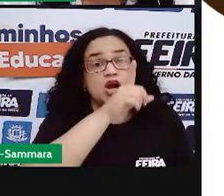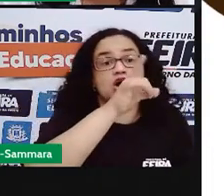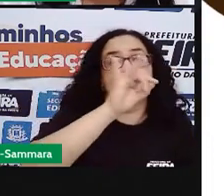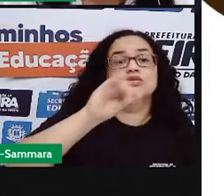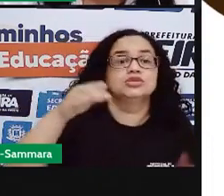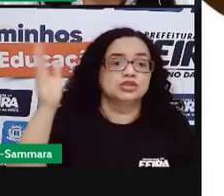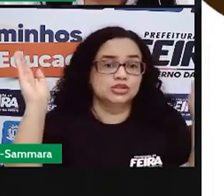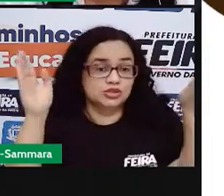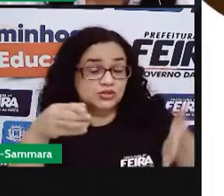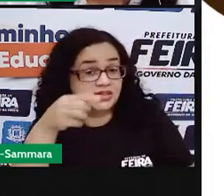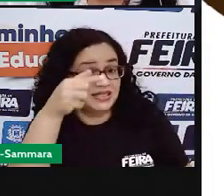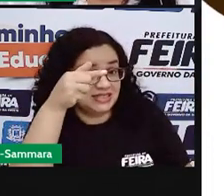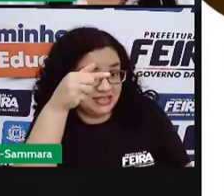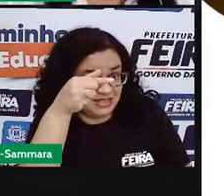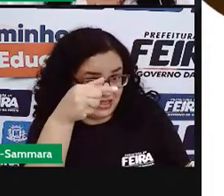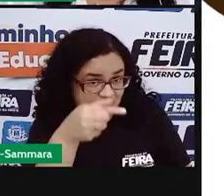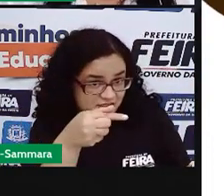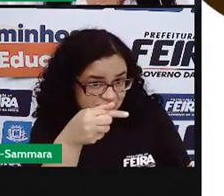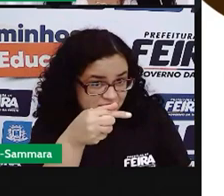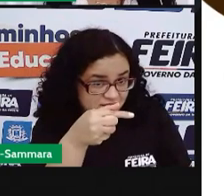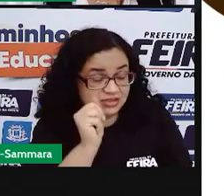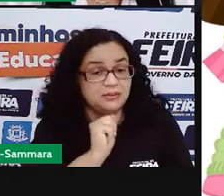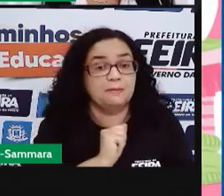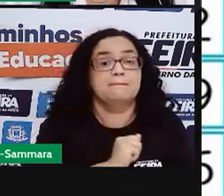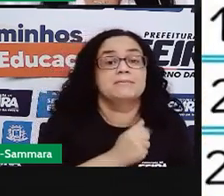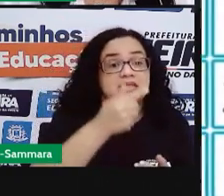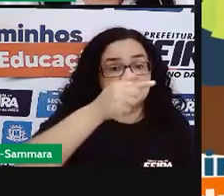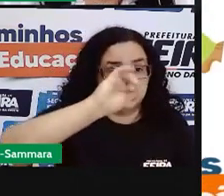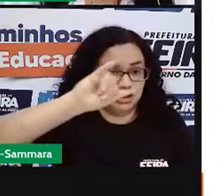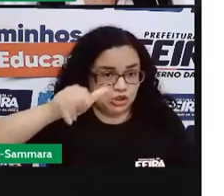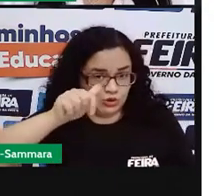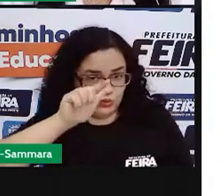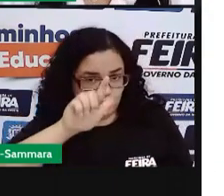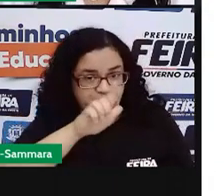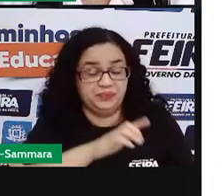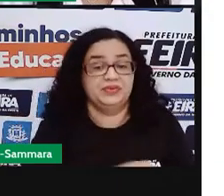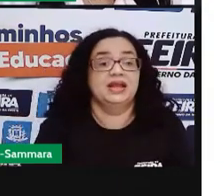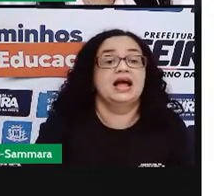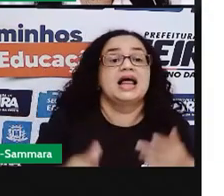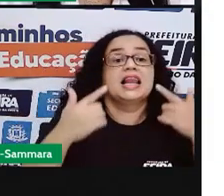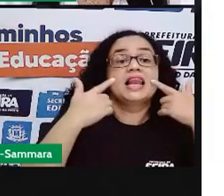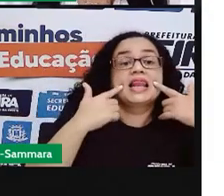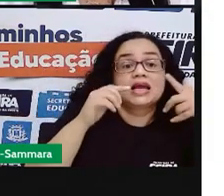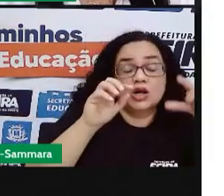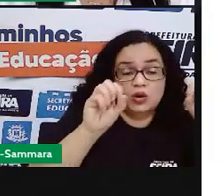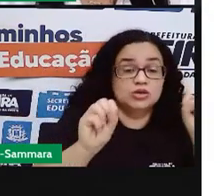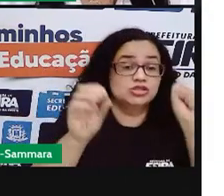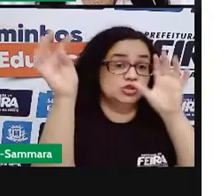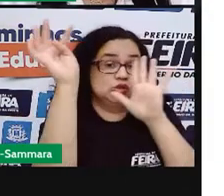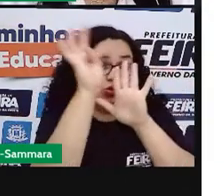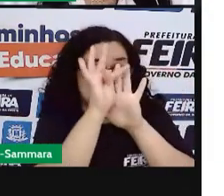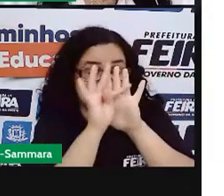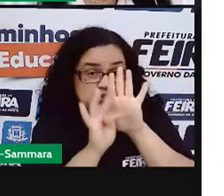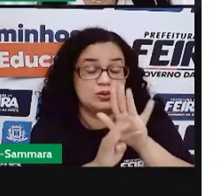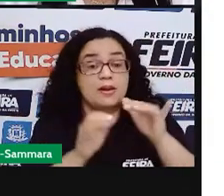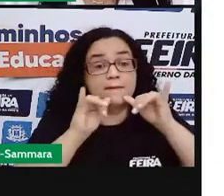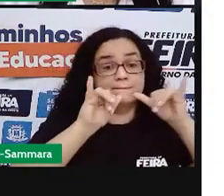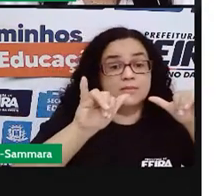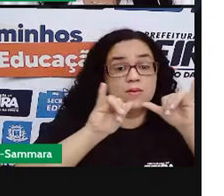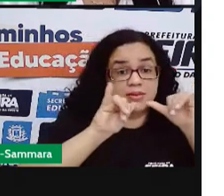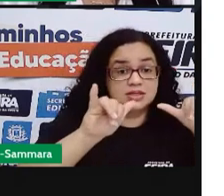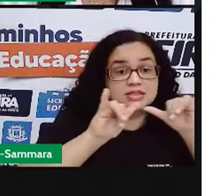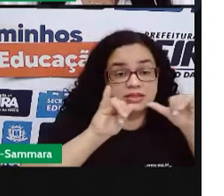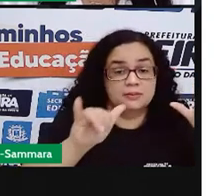dia 7, e vamos lá. As linguagens nos textos publicitários,